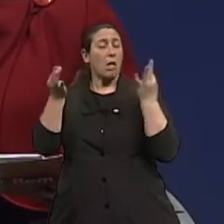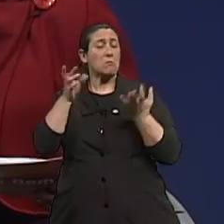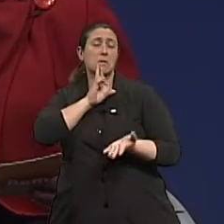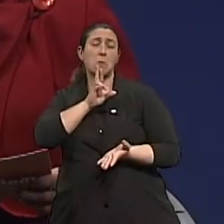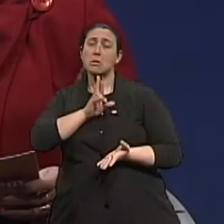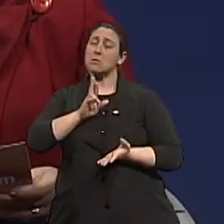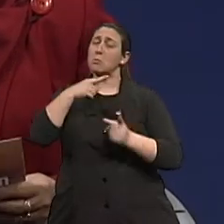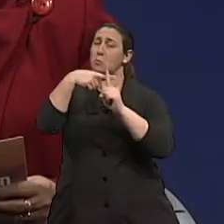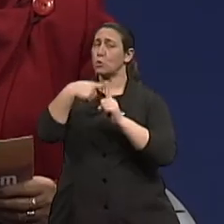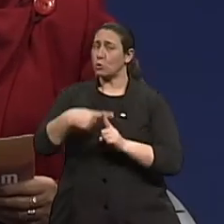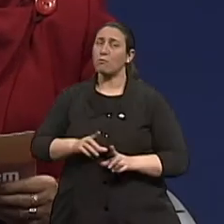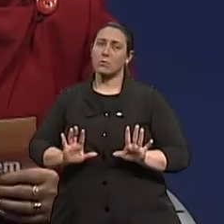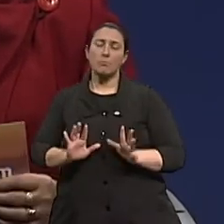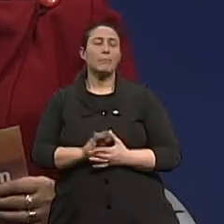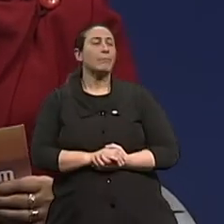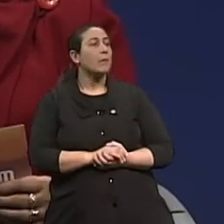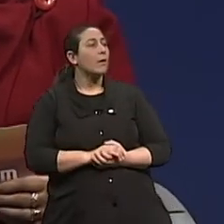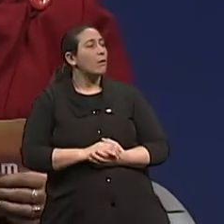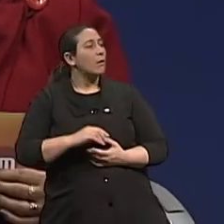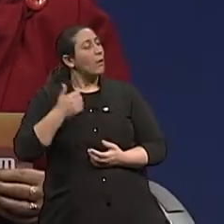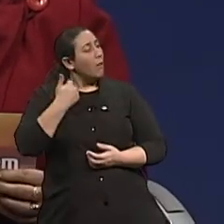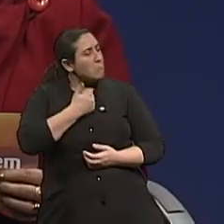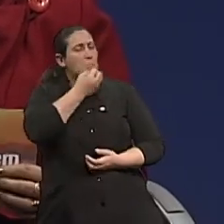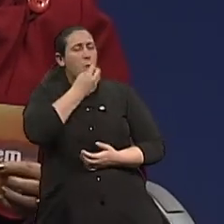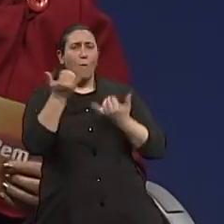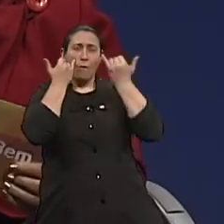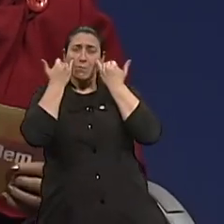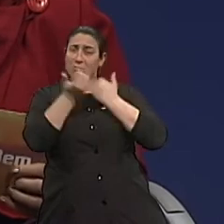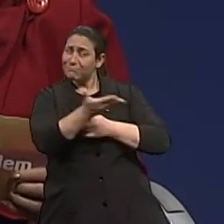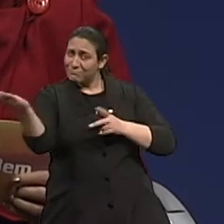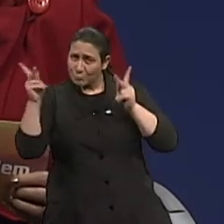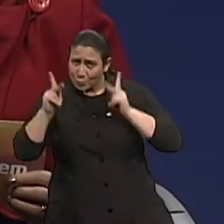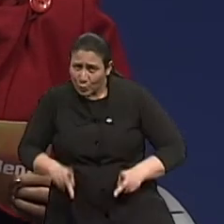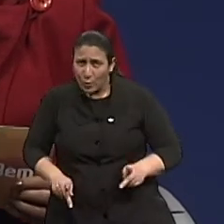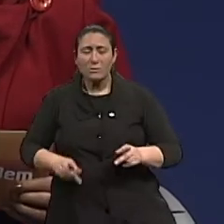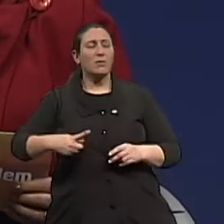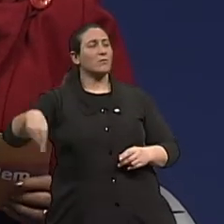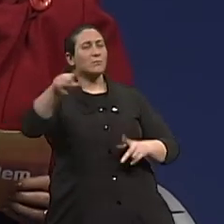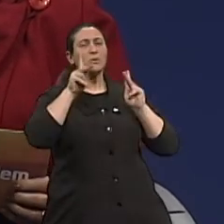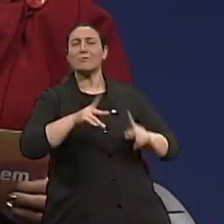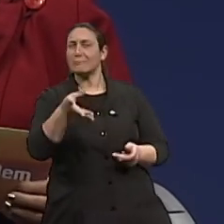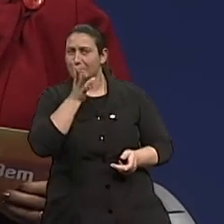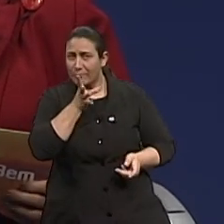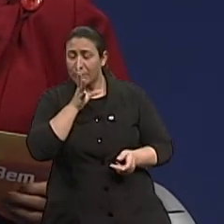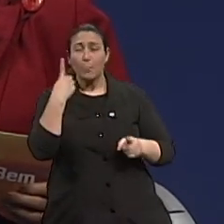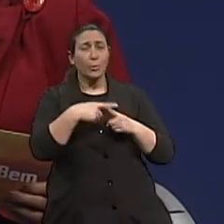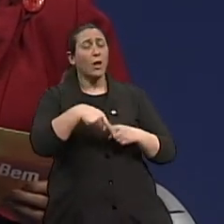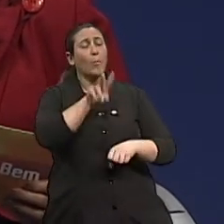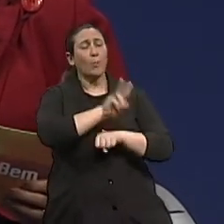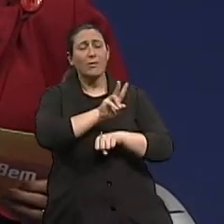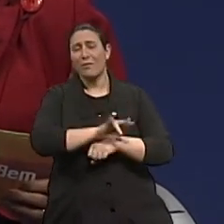claro. Doutor, nós temos certeza de que a gente trouxe informações muito importantes para todos os nossos espectadores. De que esse cuidado é